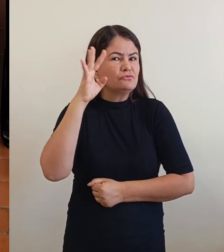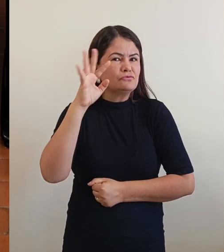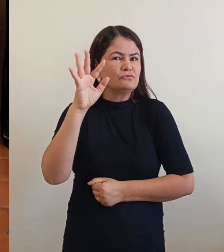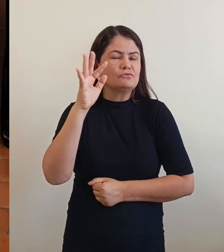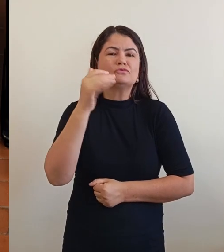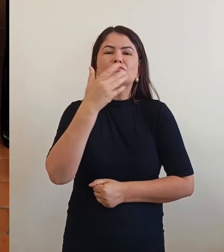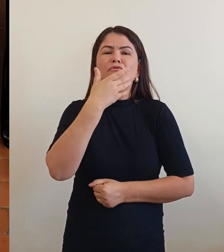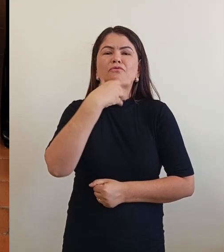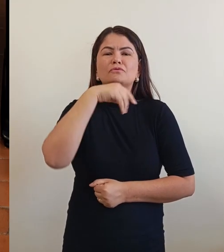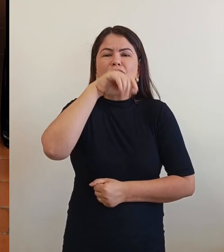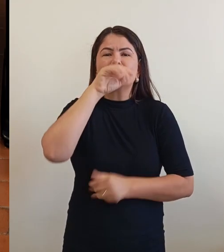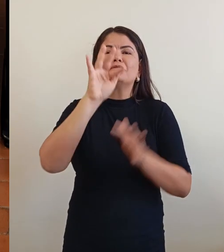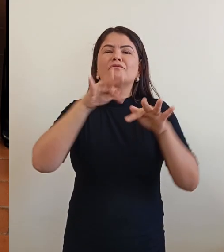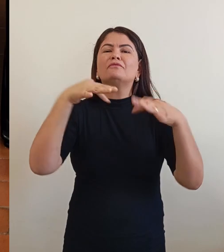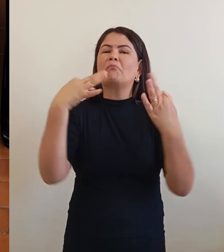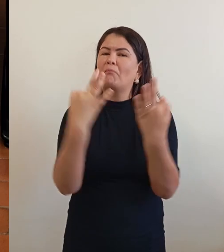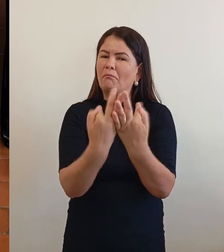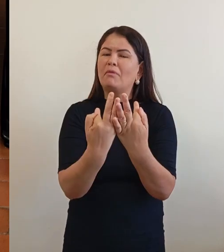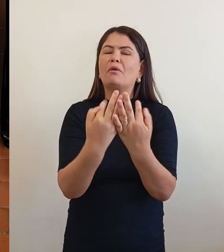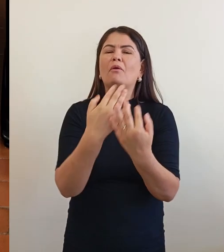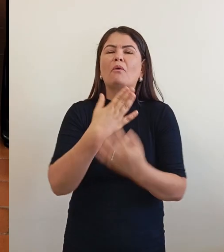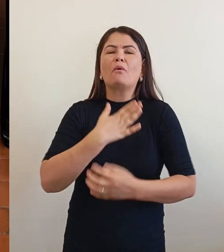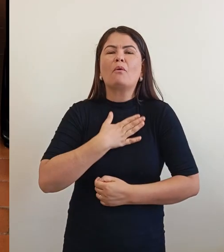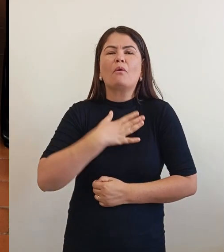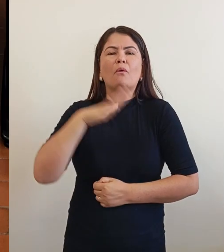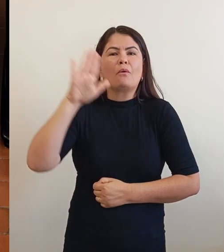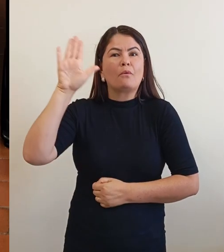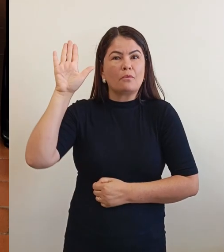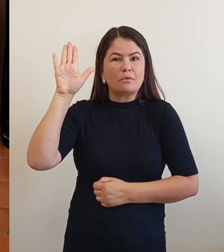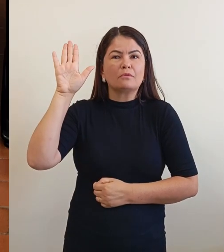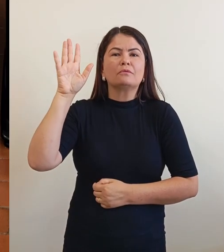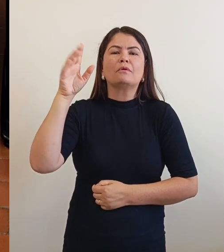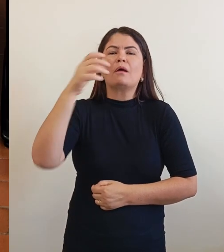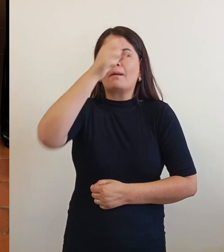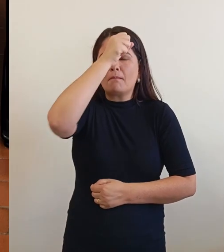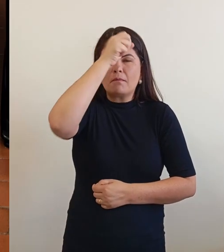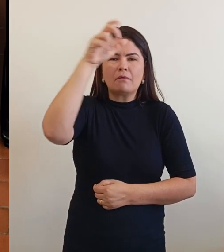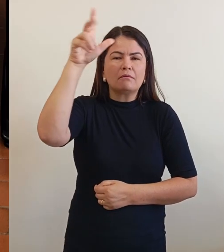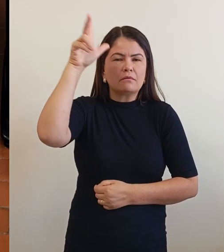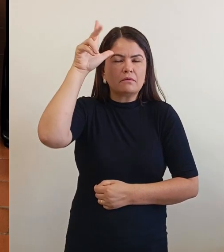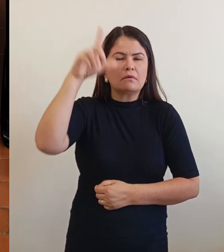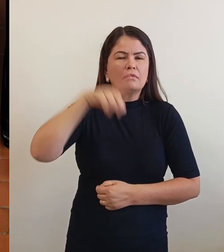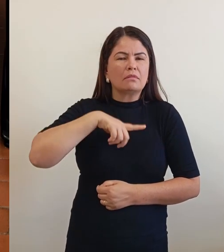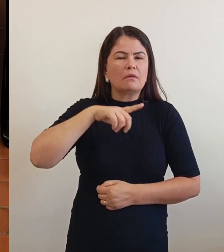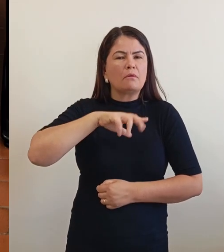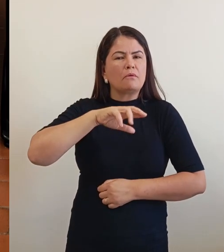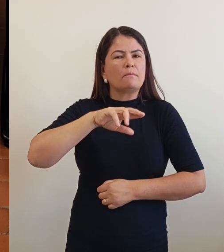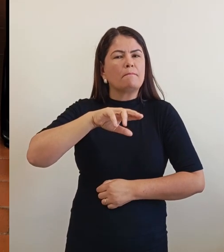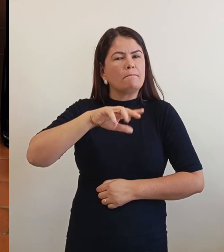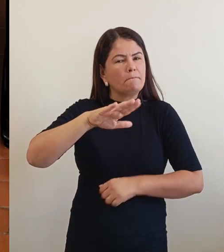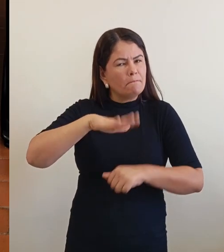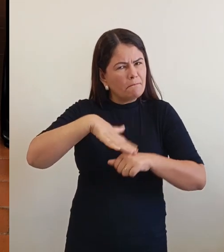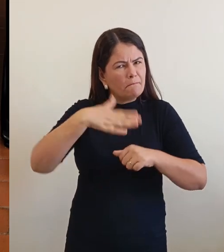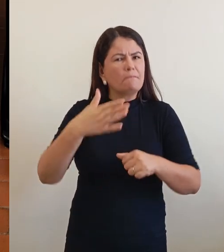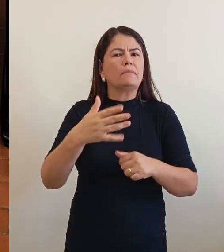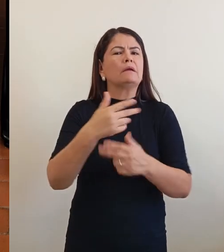e por isso eu sou um candidato a prefeito, lembrando que tem demais coisas a ser feita.